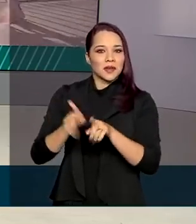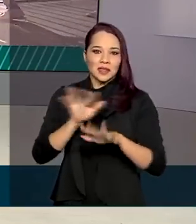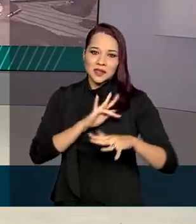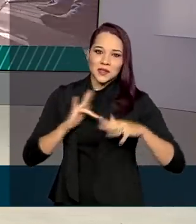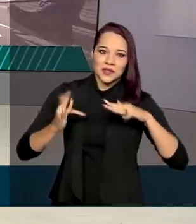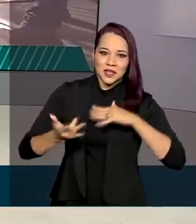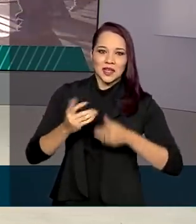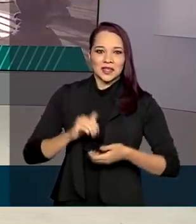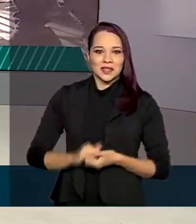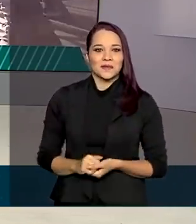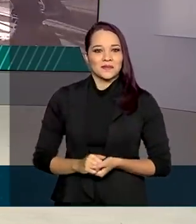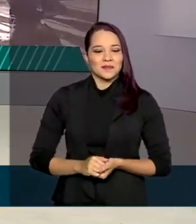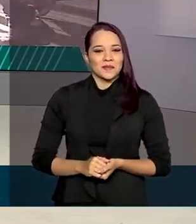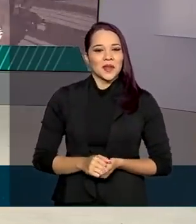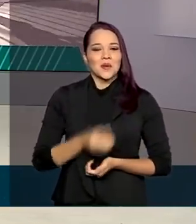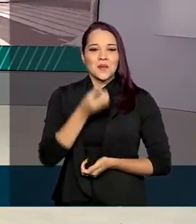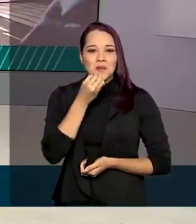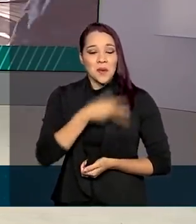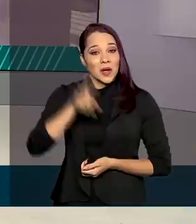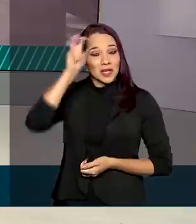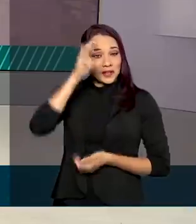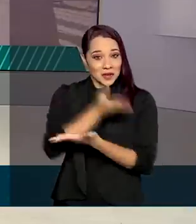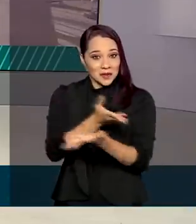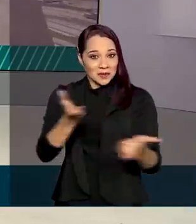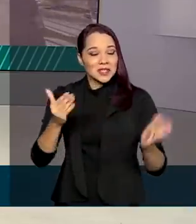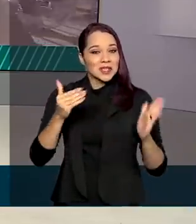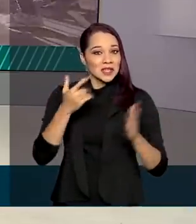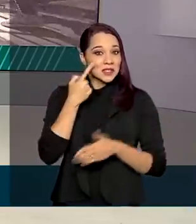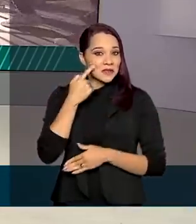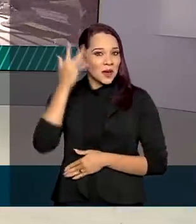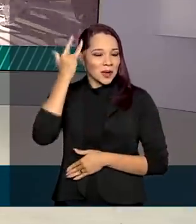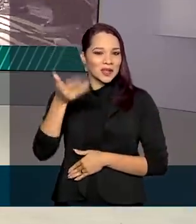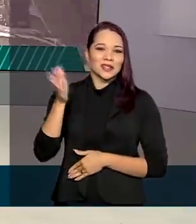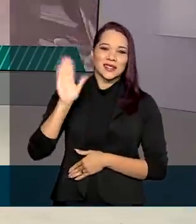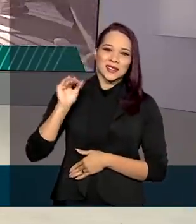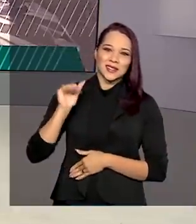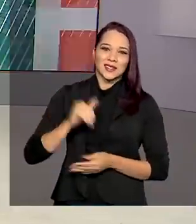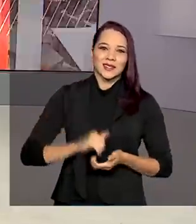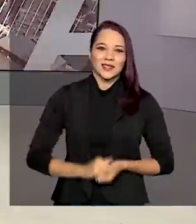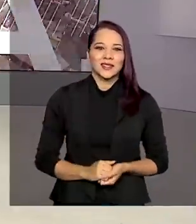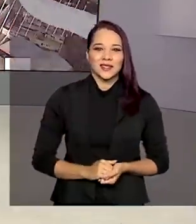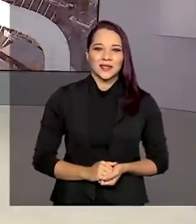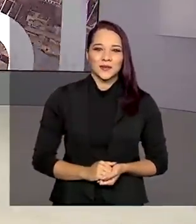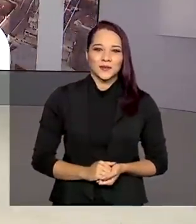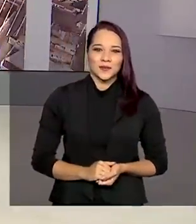pelas nossas redes sociais. Excelente quinta-feira para você, nos vemos amanhã. Até lá!